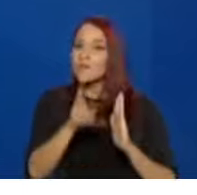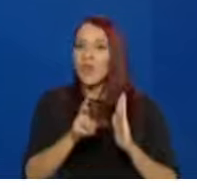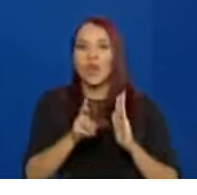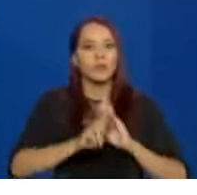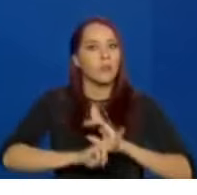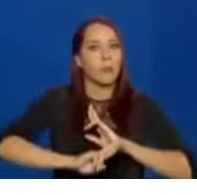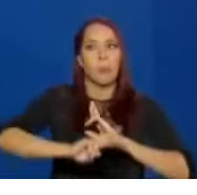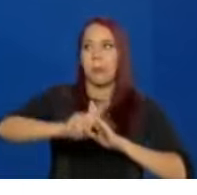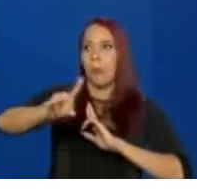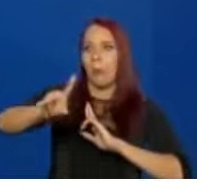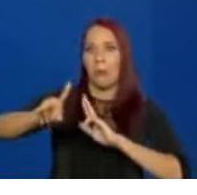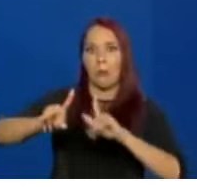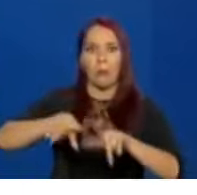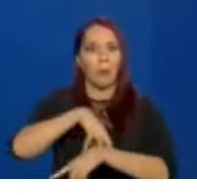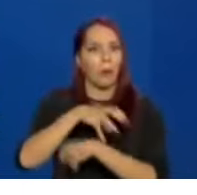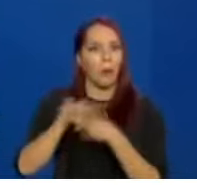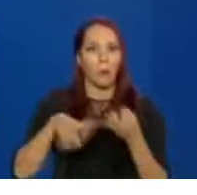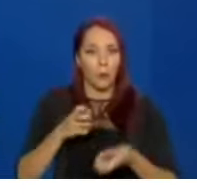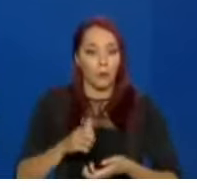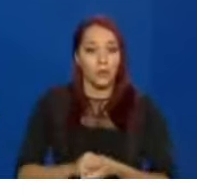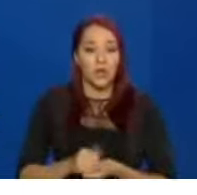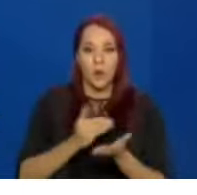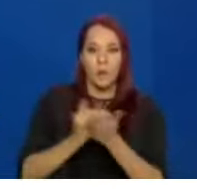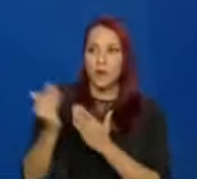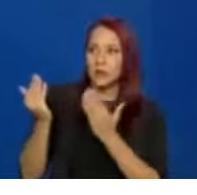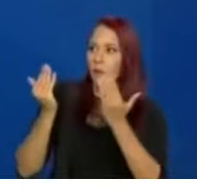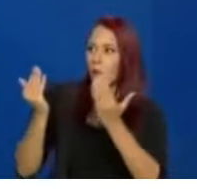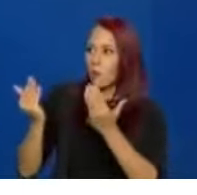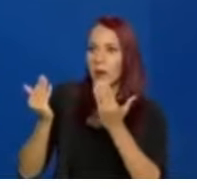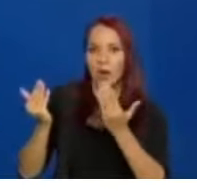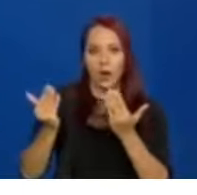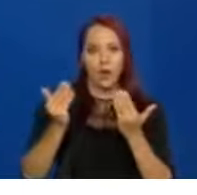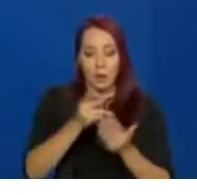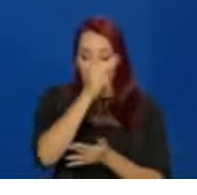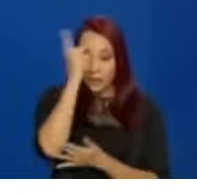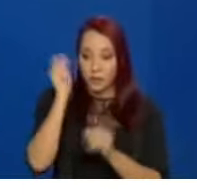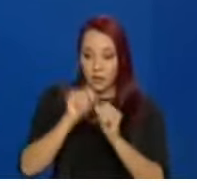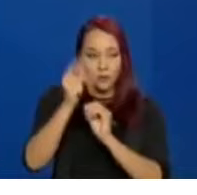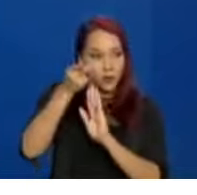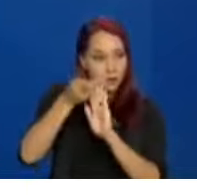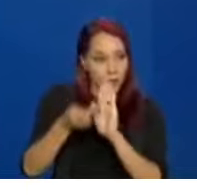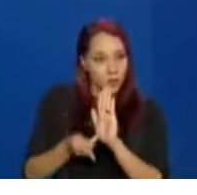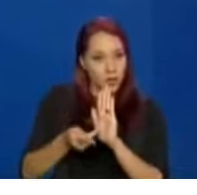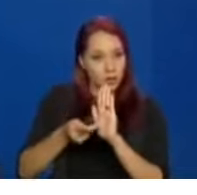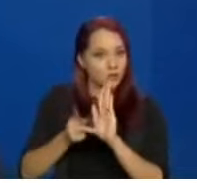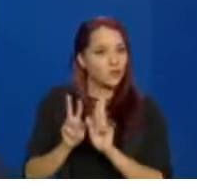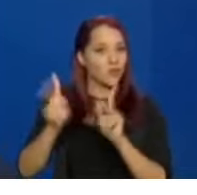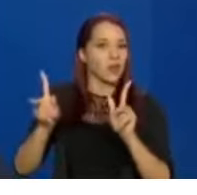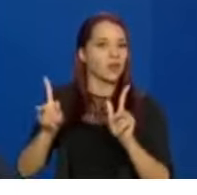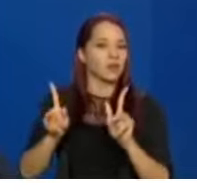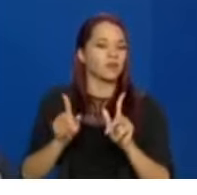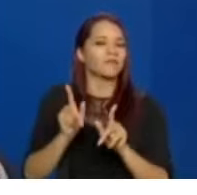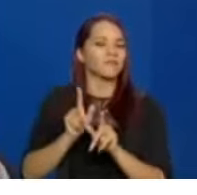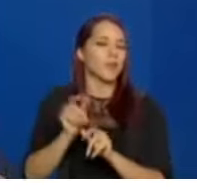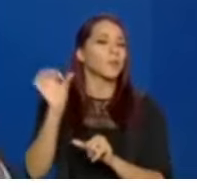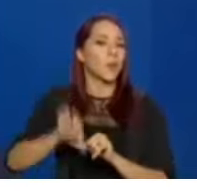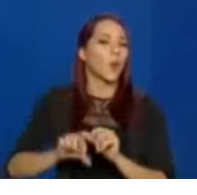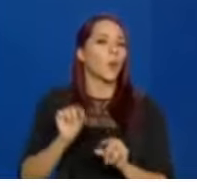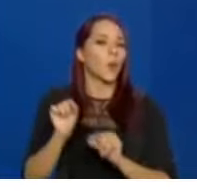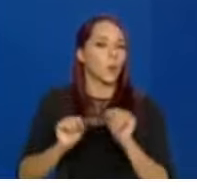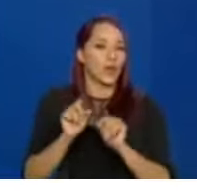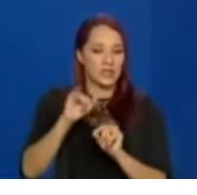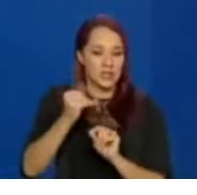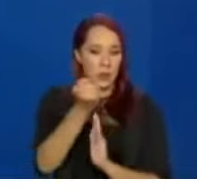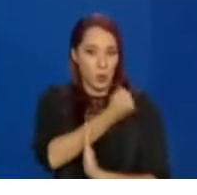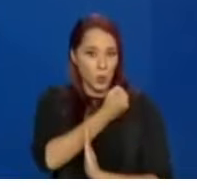completamente desbaratado. E você começa a comparar pessoas que fizeram projeções completamente diferentes, e o que é pior, se você